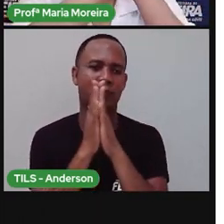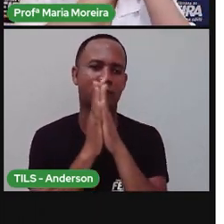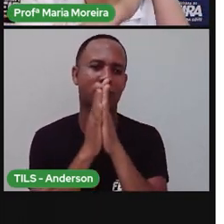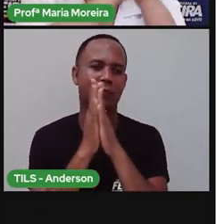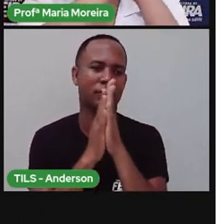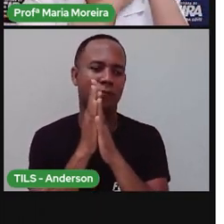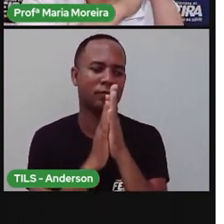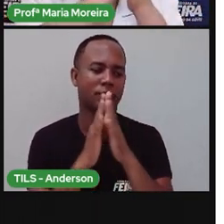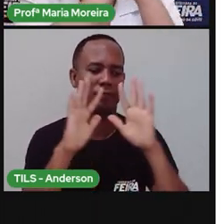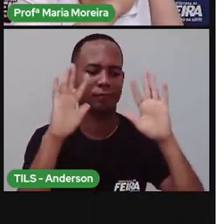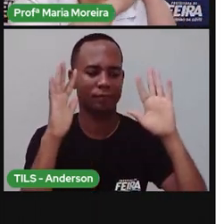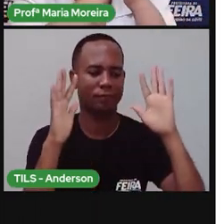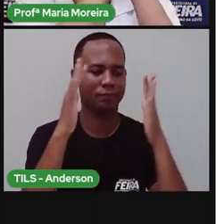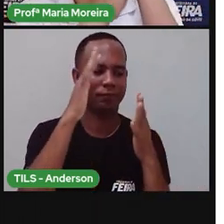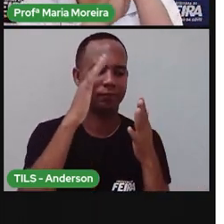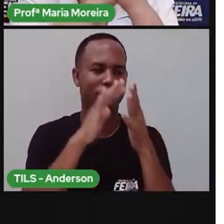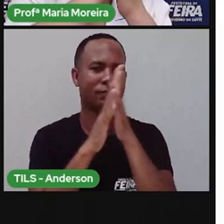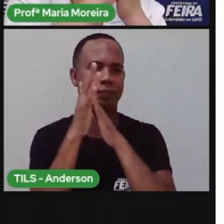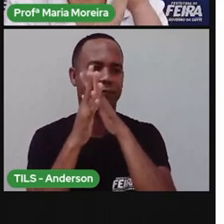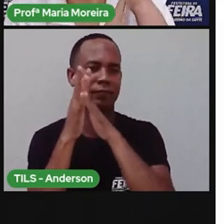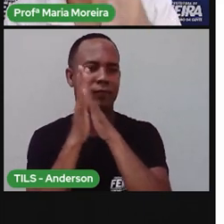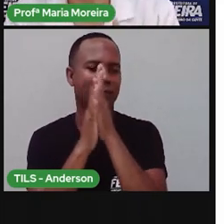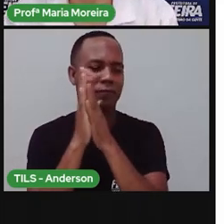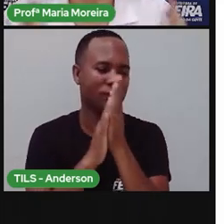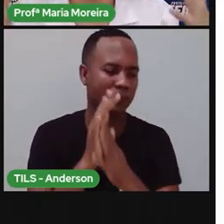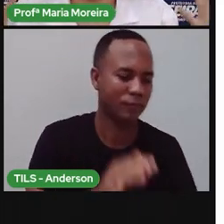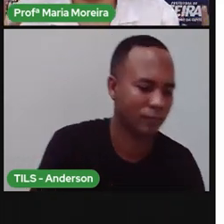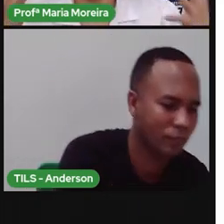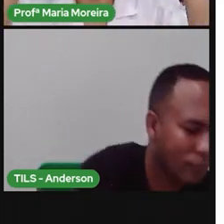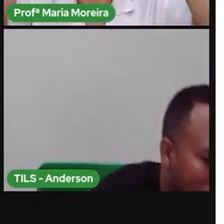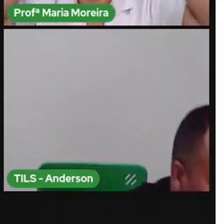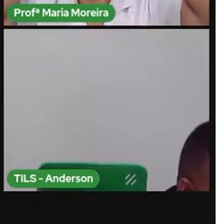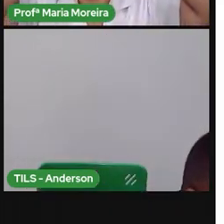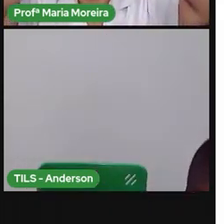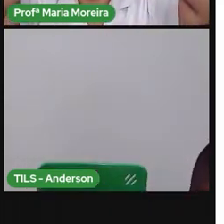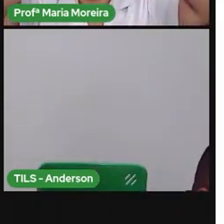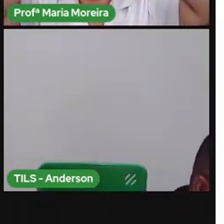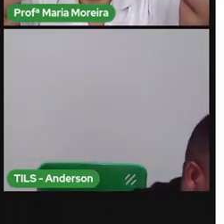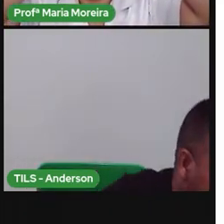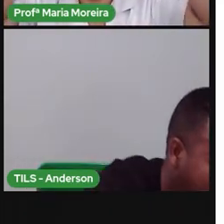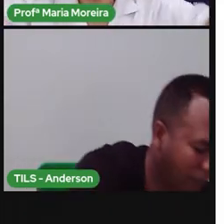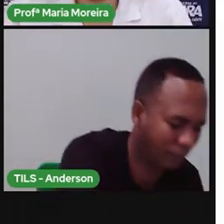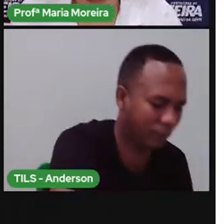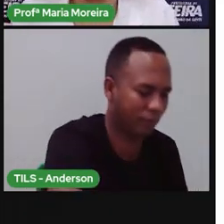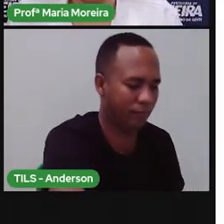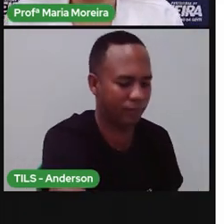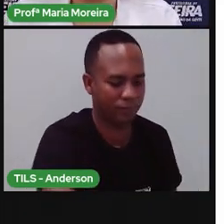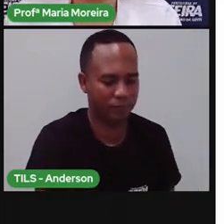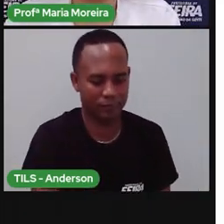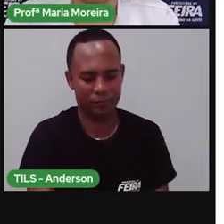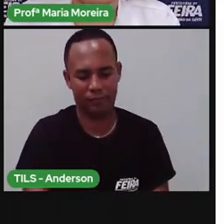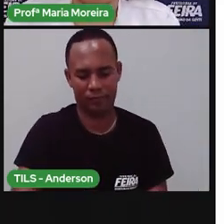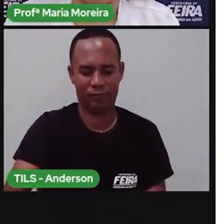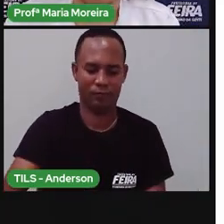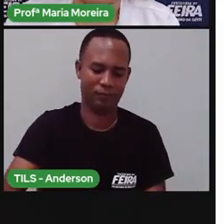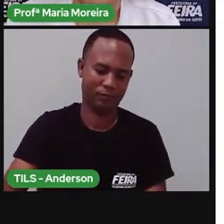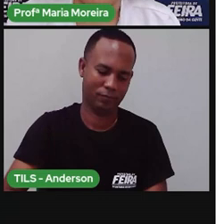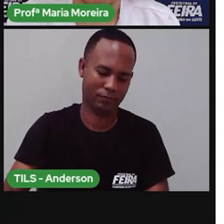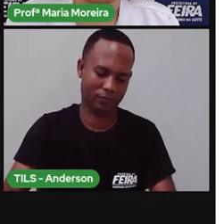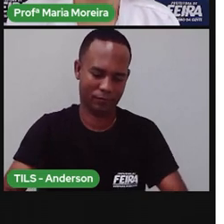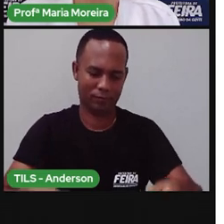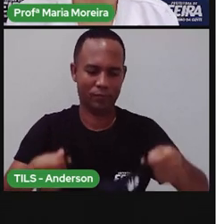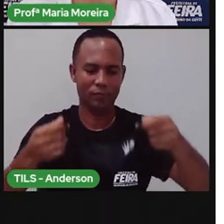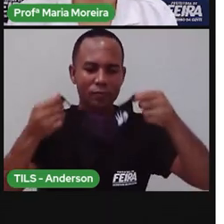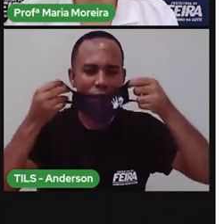Lava uma mão, lava outra. Lavem as mãos, lavem entre os dedinhos, tá? Usem álcool em